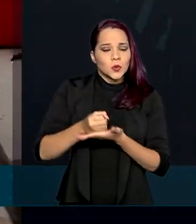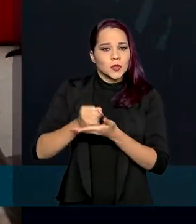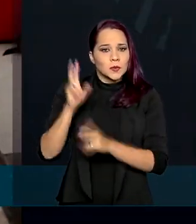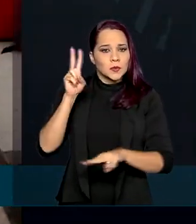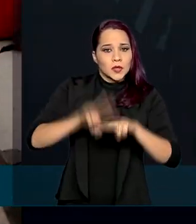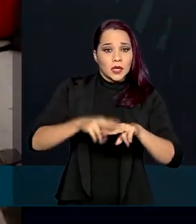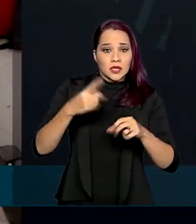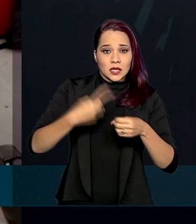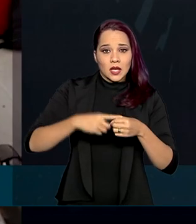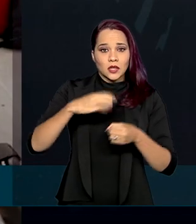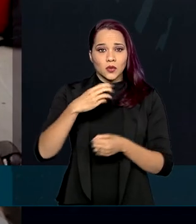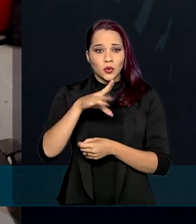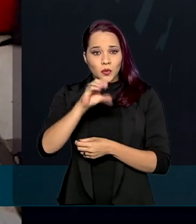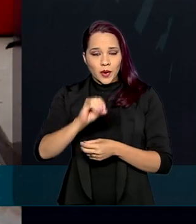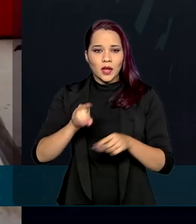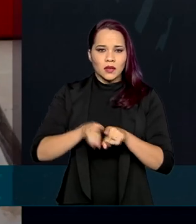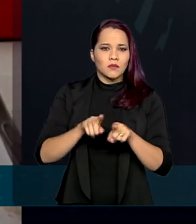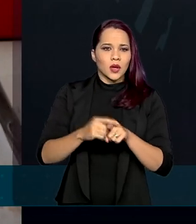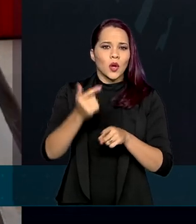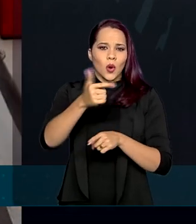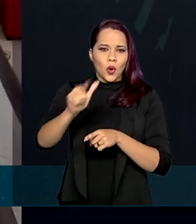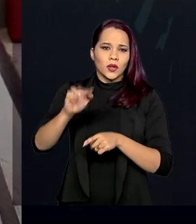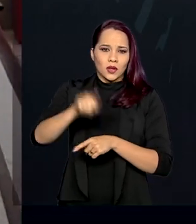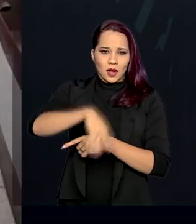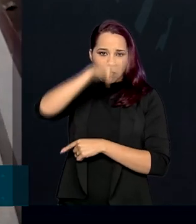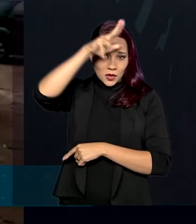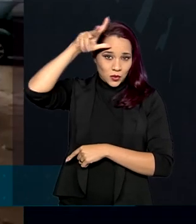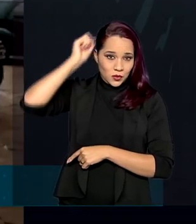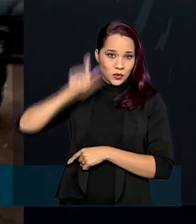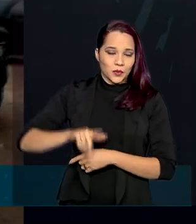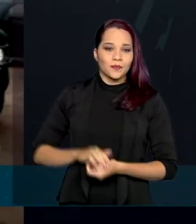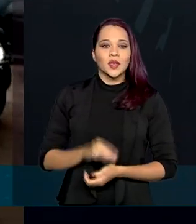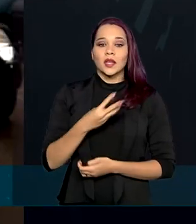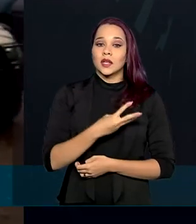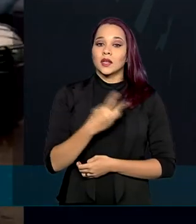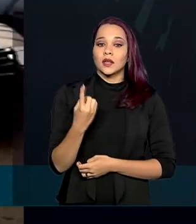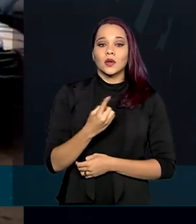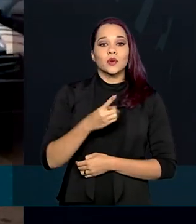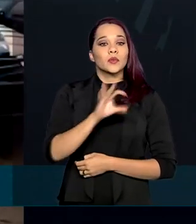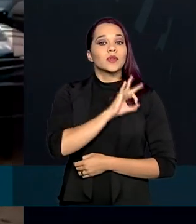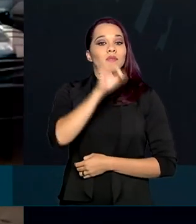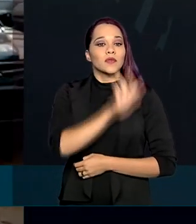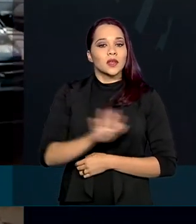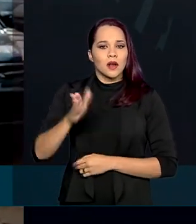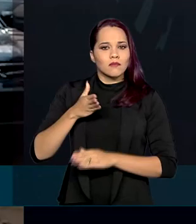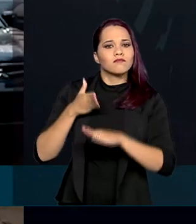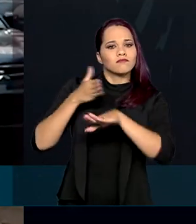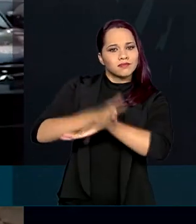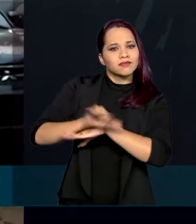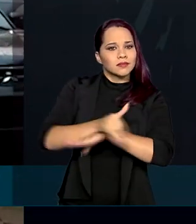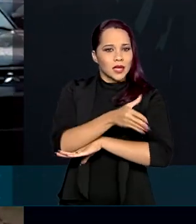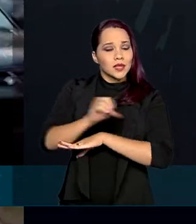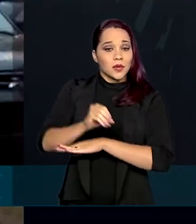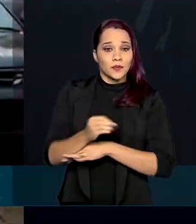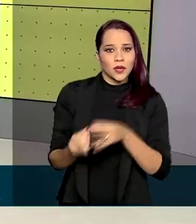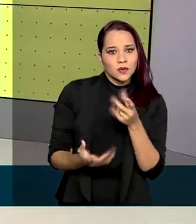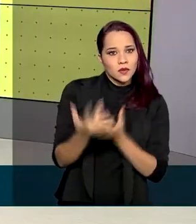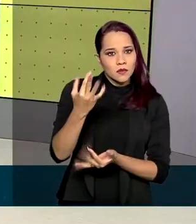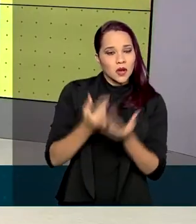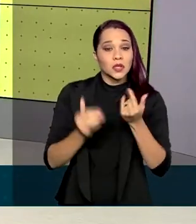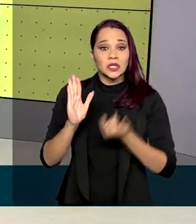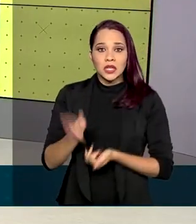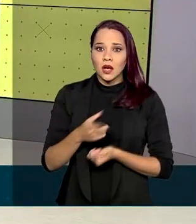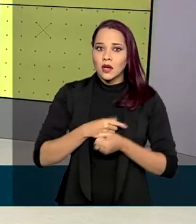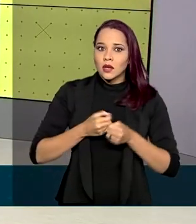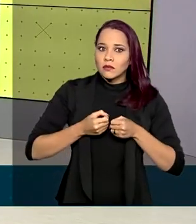cidades de Corumbá e Campo Grande, no Mato Grosso do Sul. 31 policiais federais participaram da ação. As queimadas já